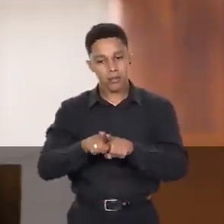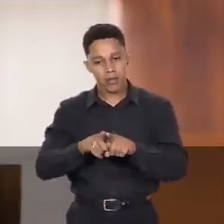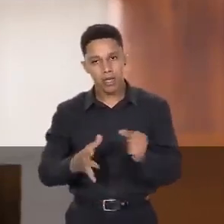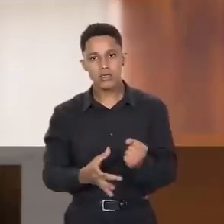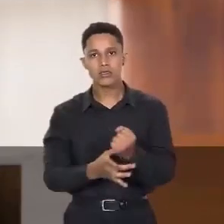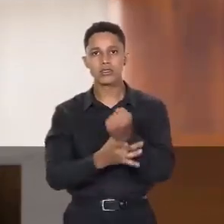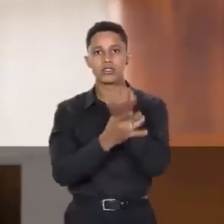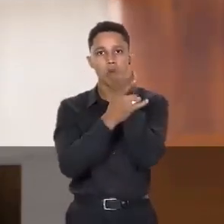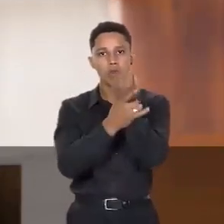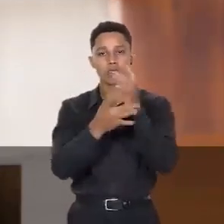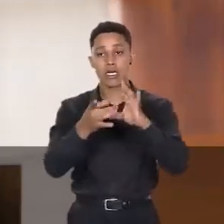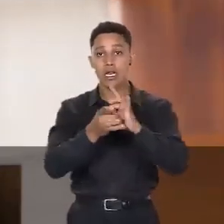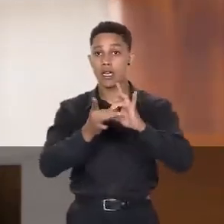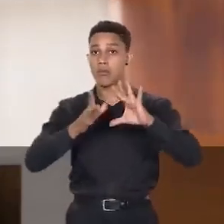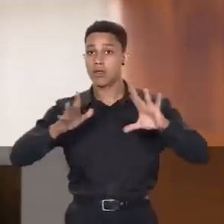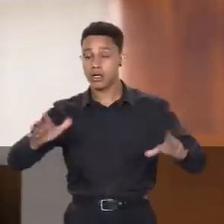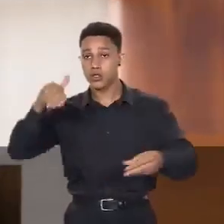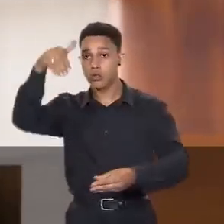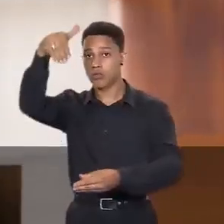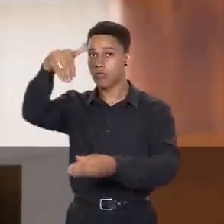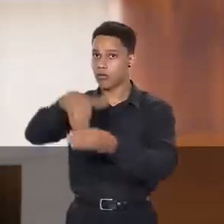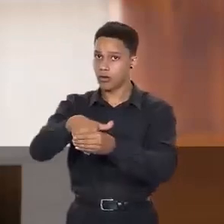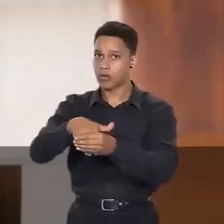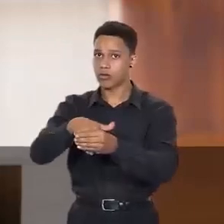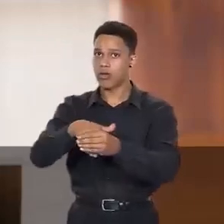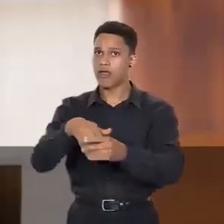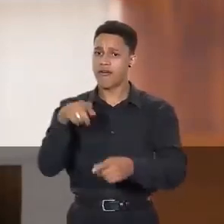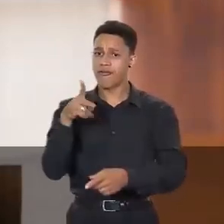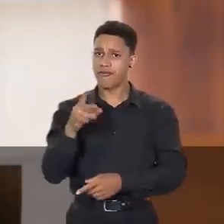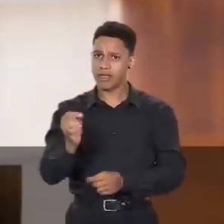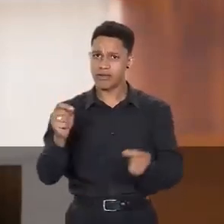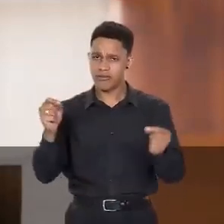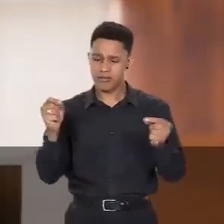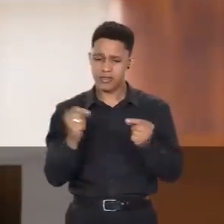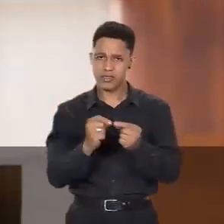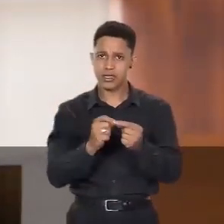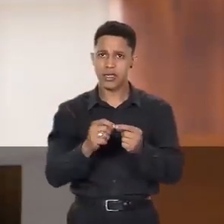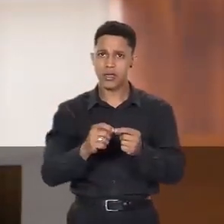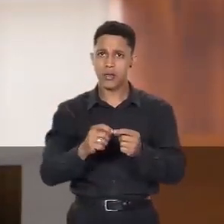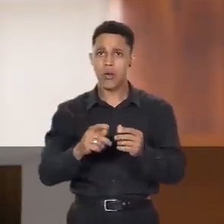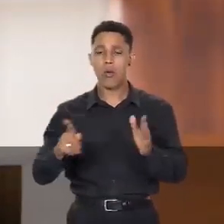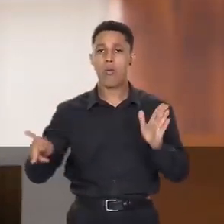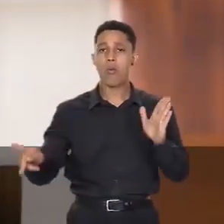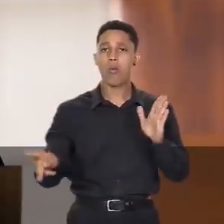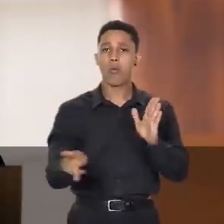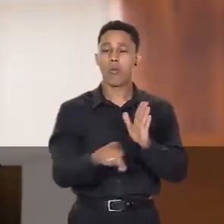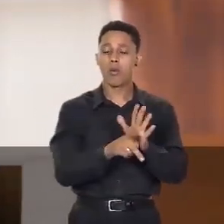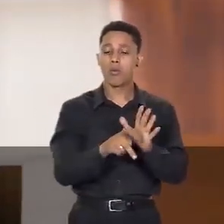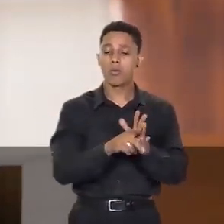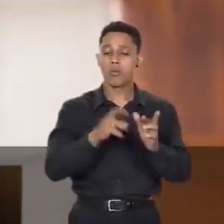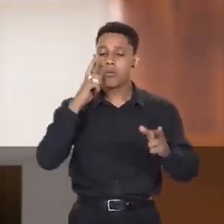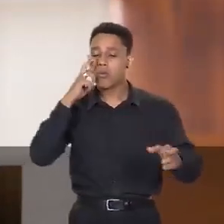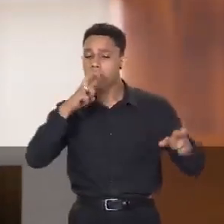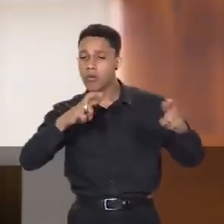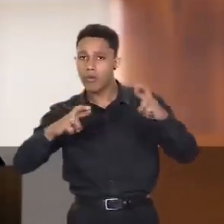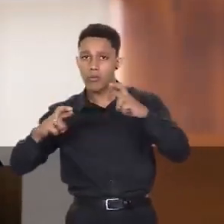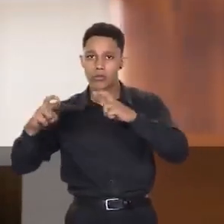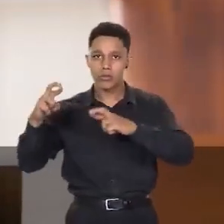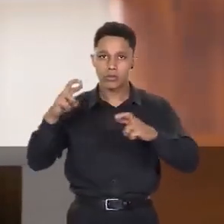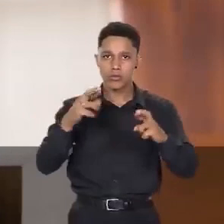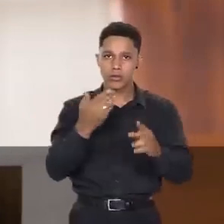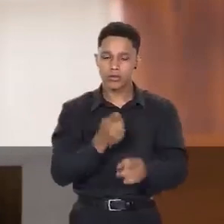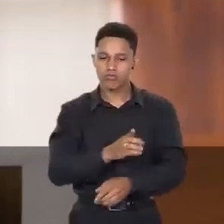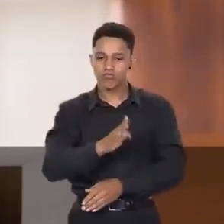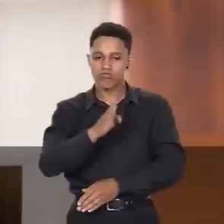segurança e liberdade do voto serão efetivadas tanto com a observância do